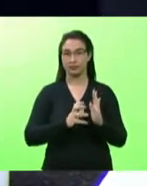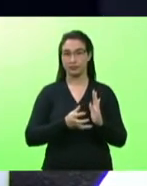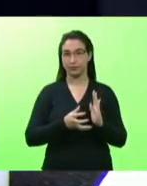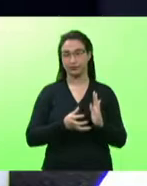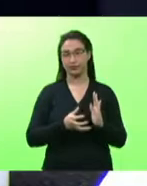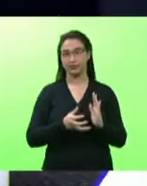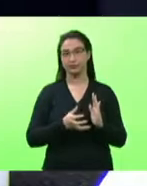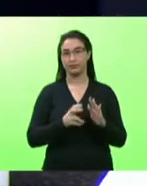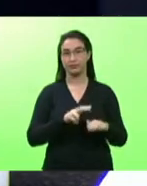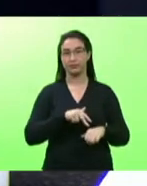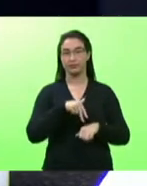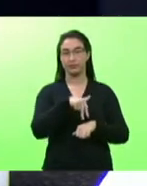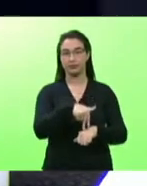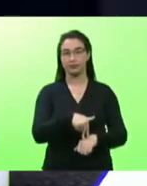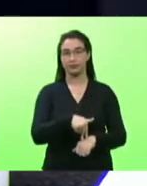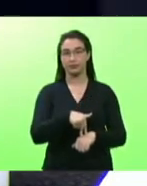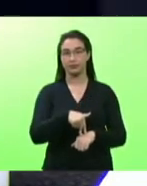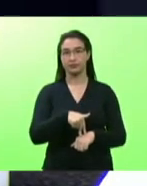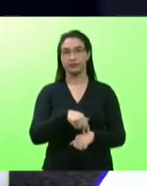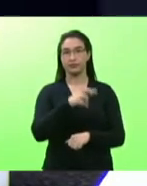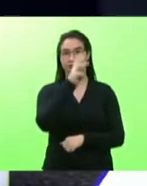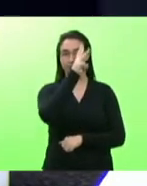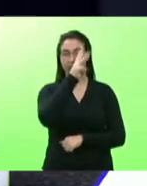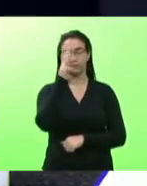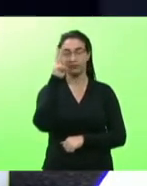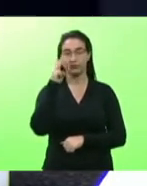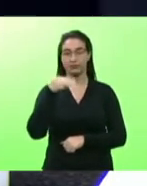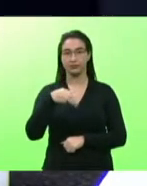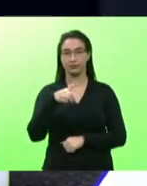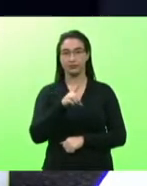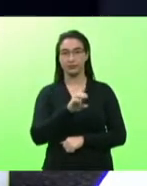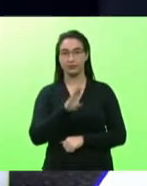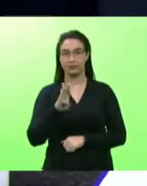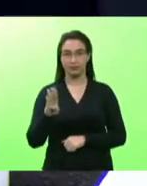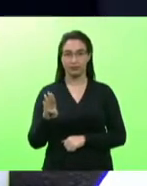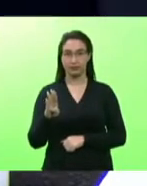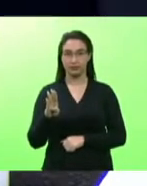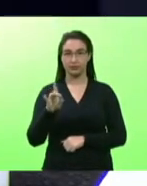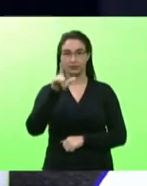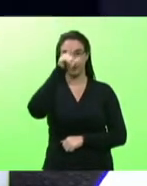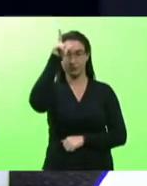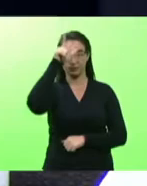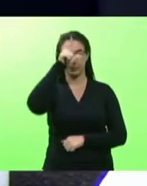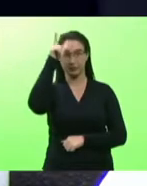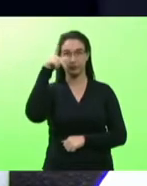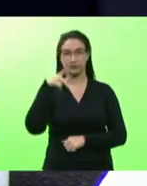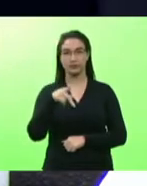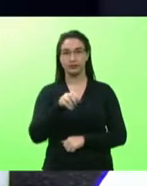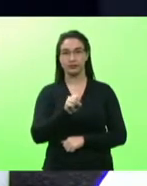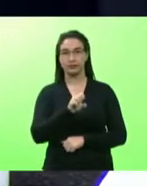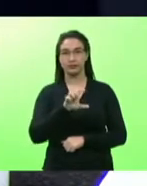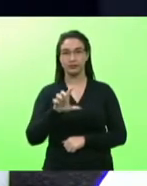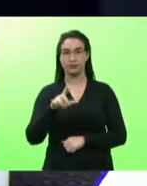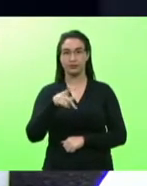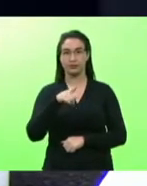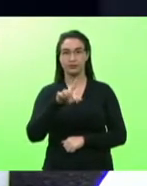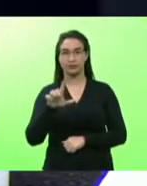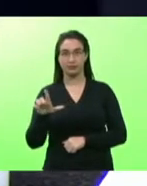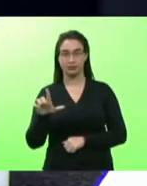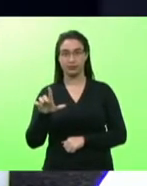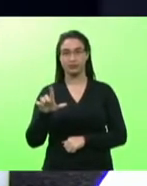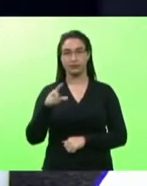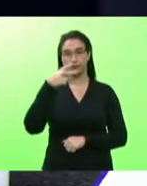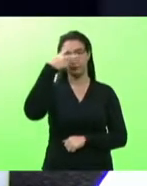uso da palavra os senhores deputados, Valnei Weber, do Bloco MDB Novo, sargento Lima, do Bloco PSL-PL, doutor Vicente